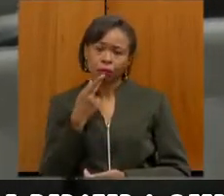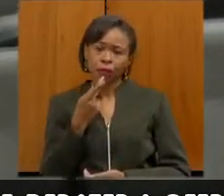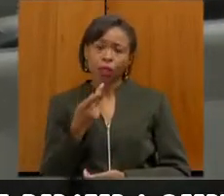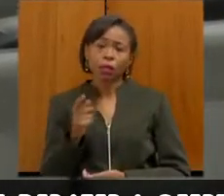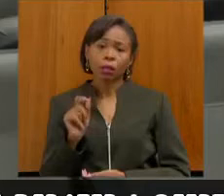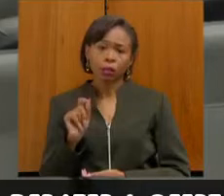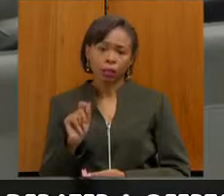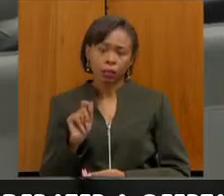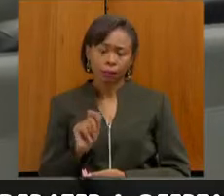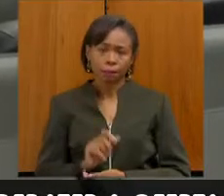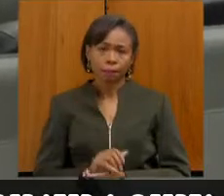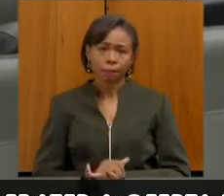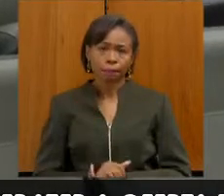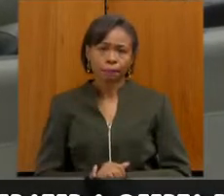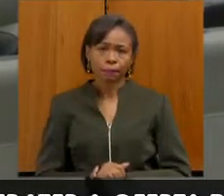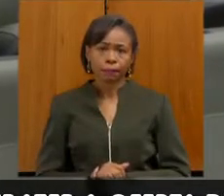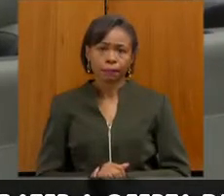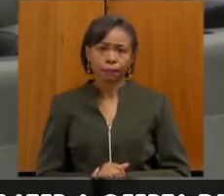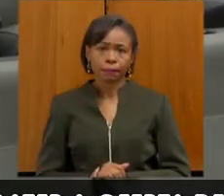seguinte,